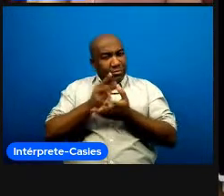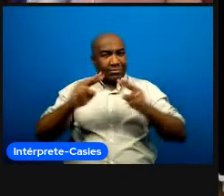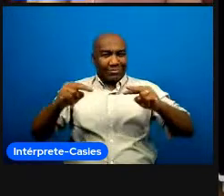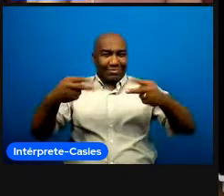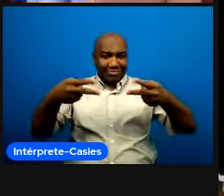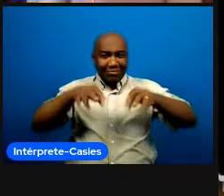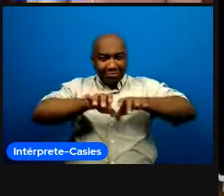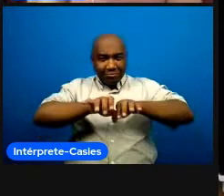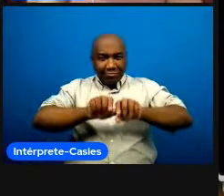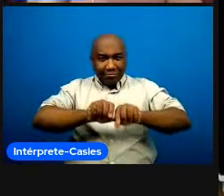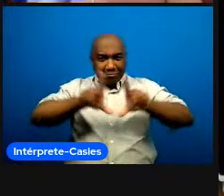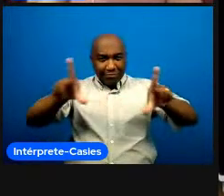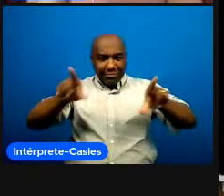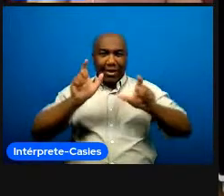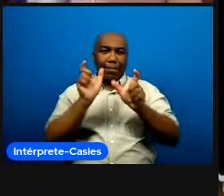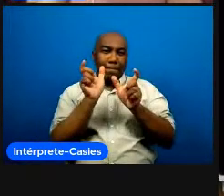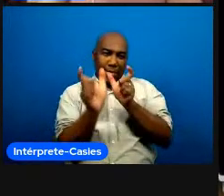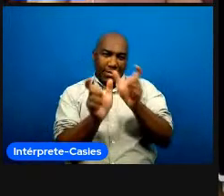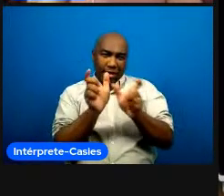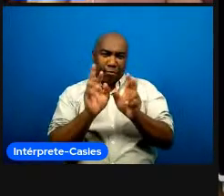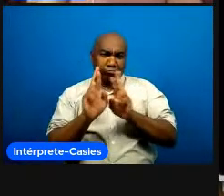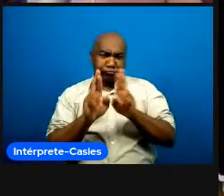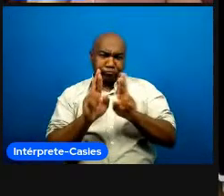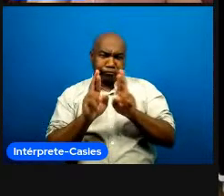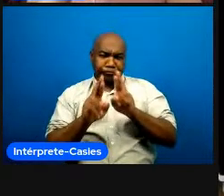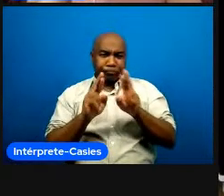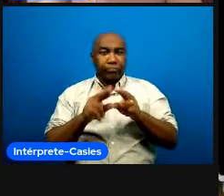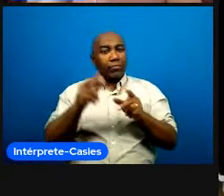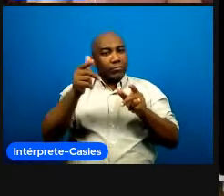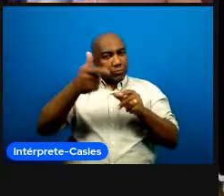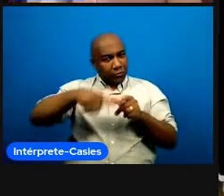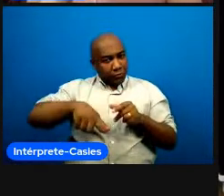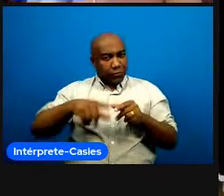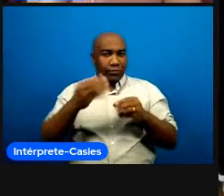eu vou colocar ele novamente no chat para vocês